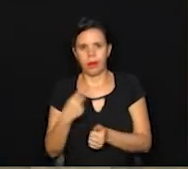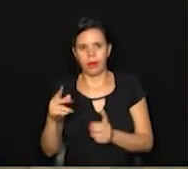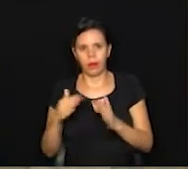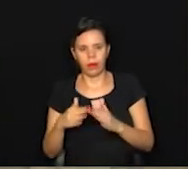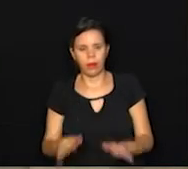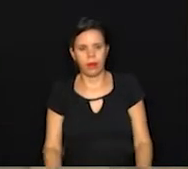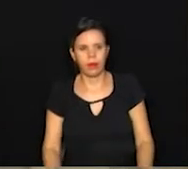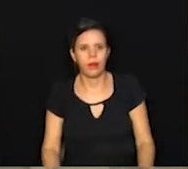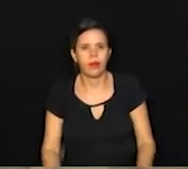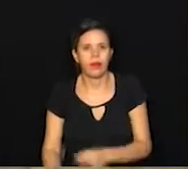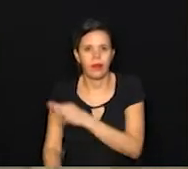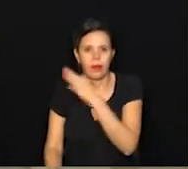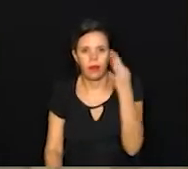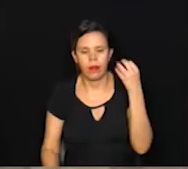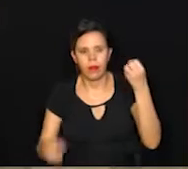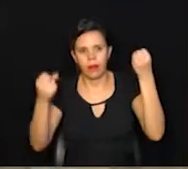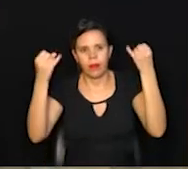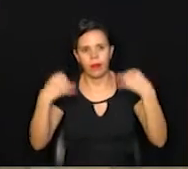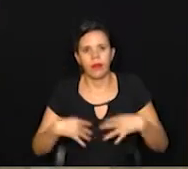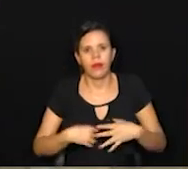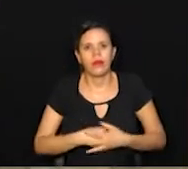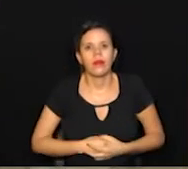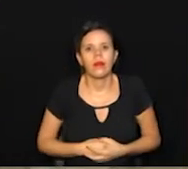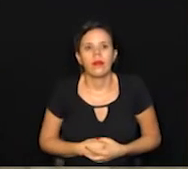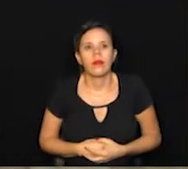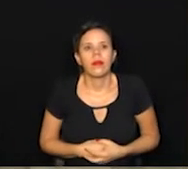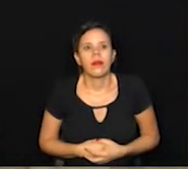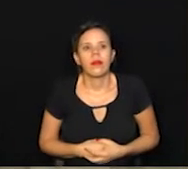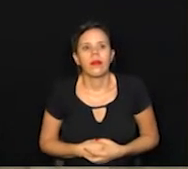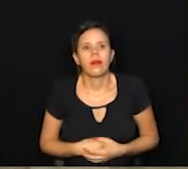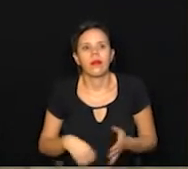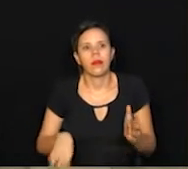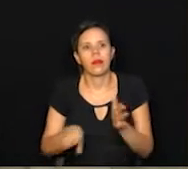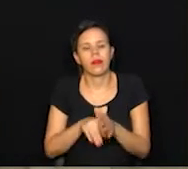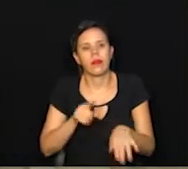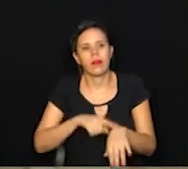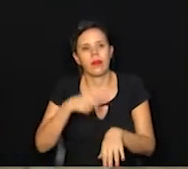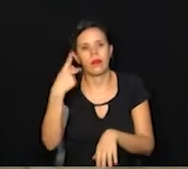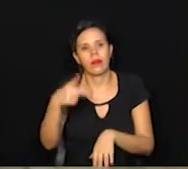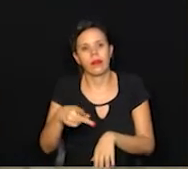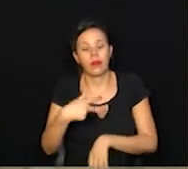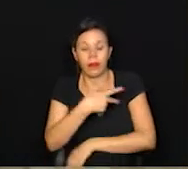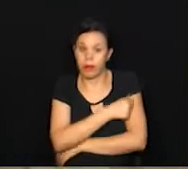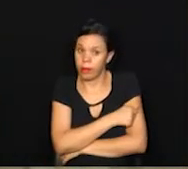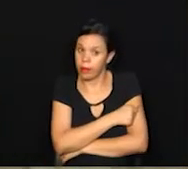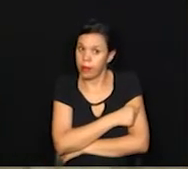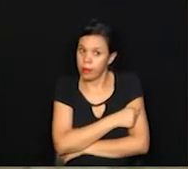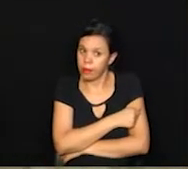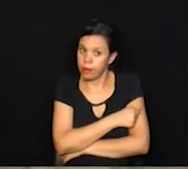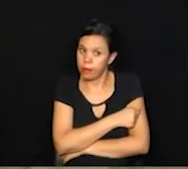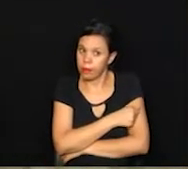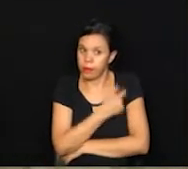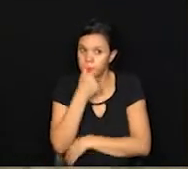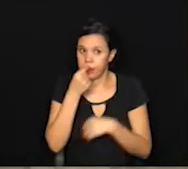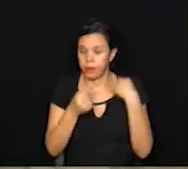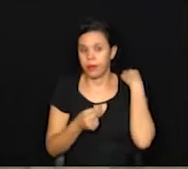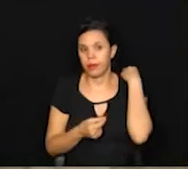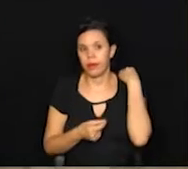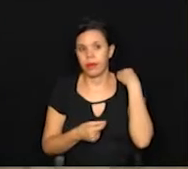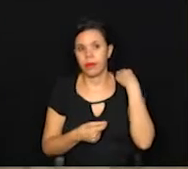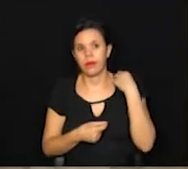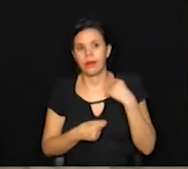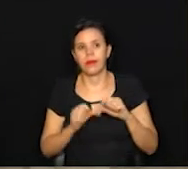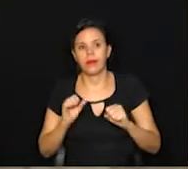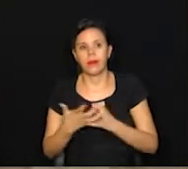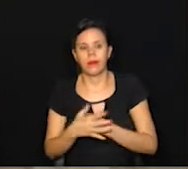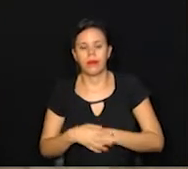sua casa. Ótima explicação, na hora que chegar o seu momento, tome a vacina, hein, para a gripe como para